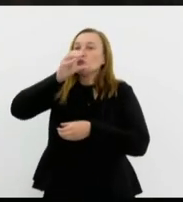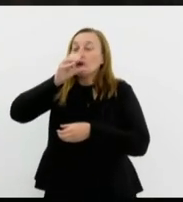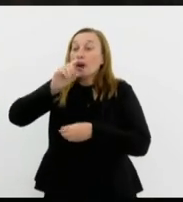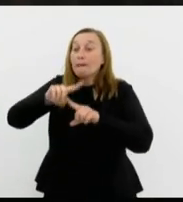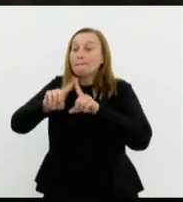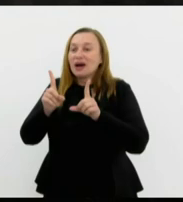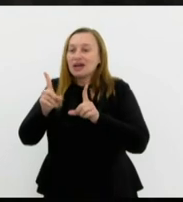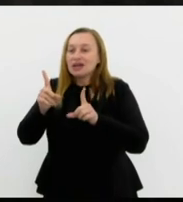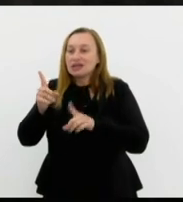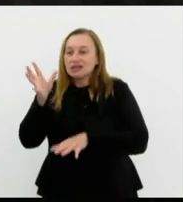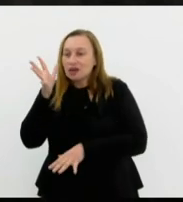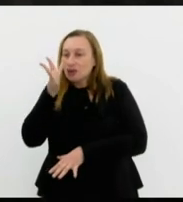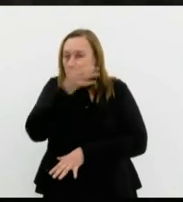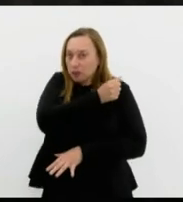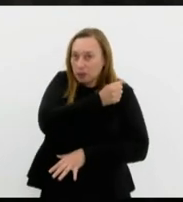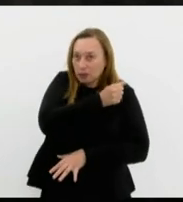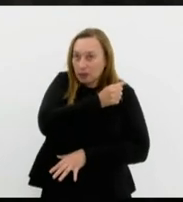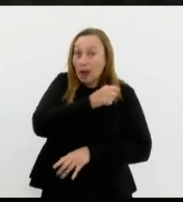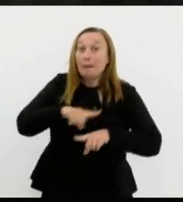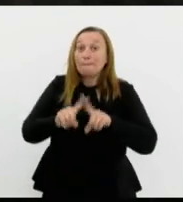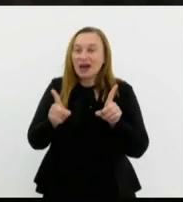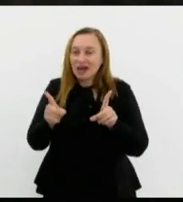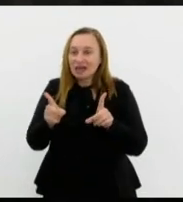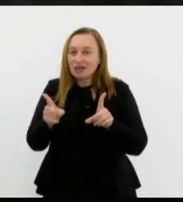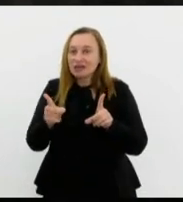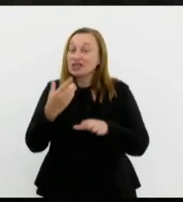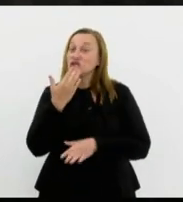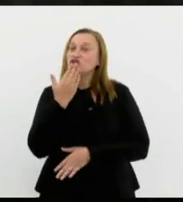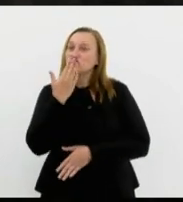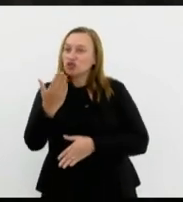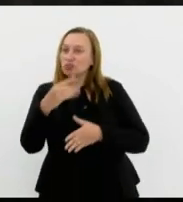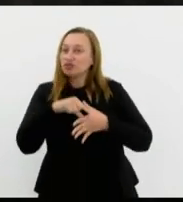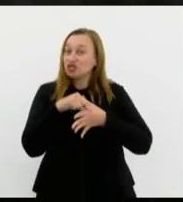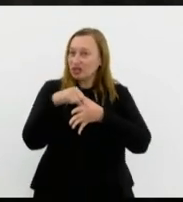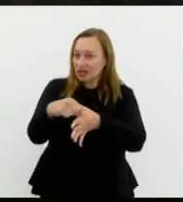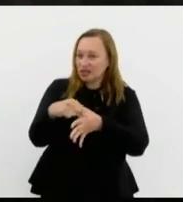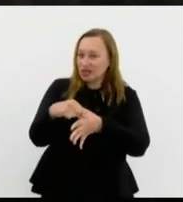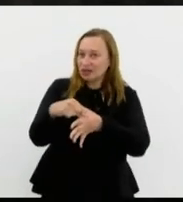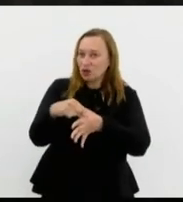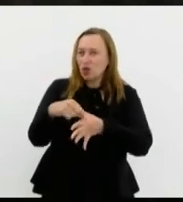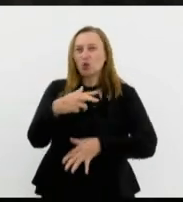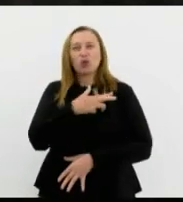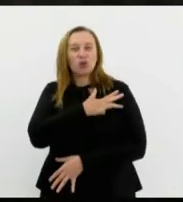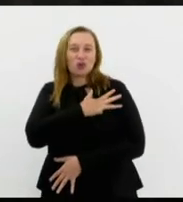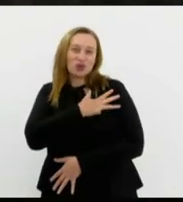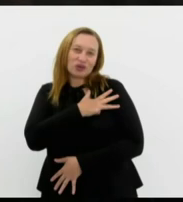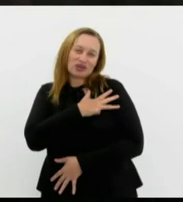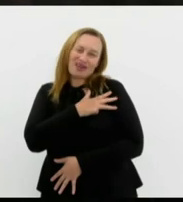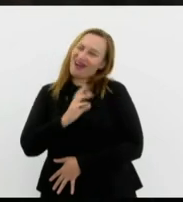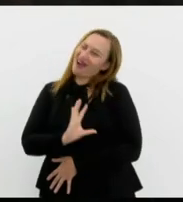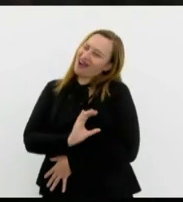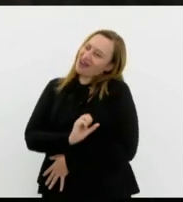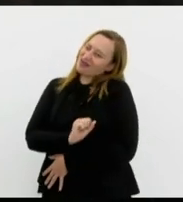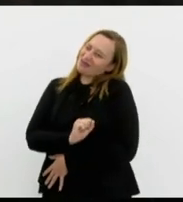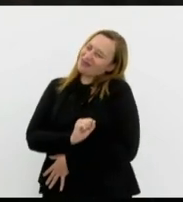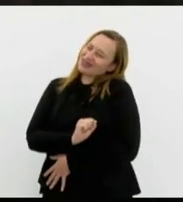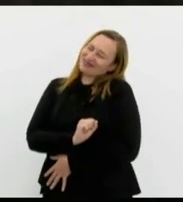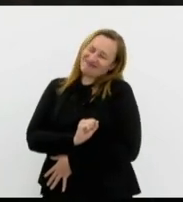para esse tipo de líder o Lula é generoso não